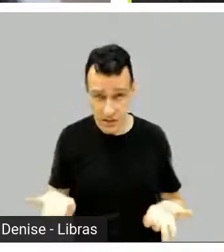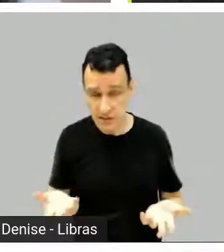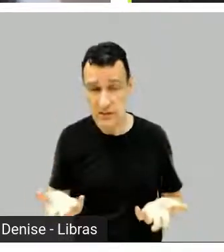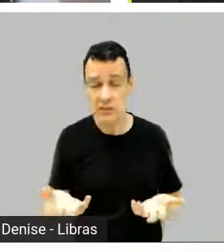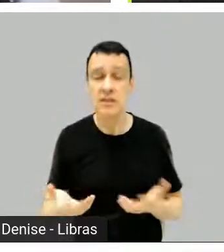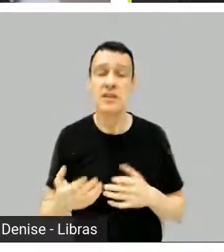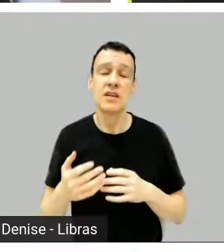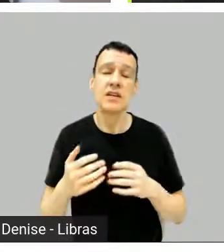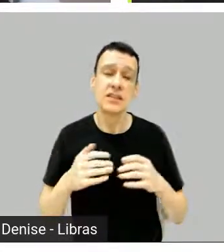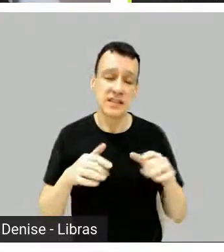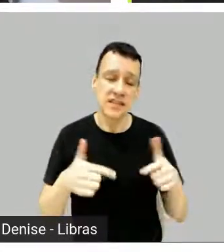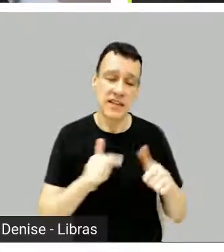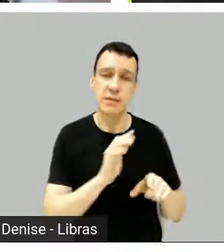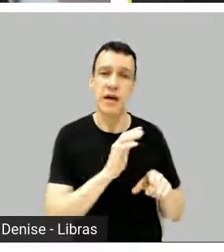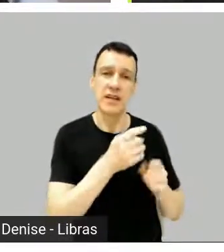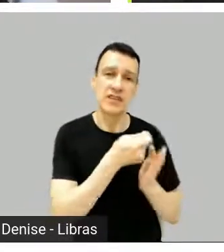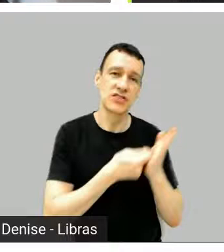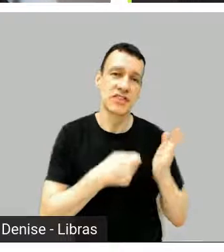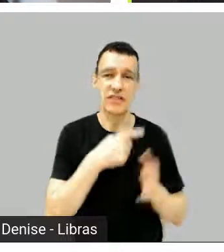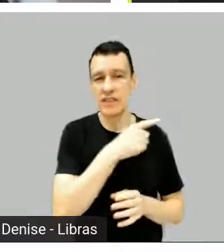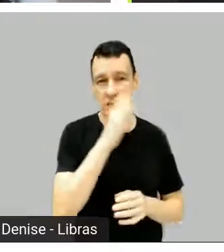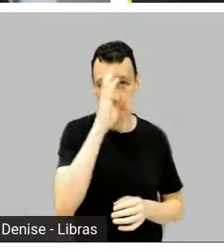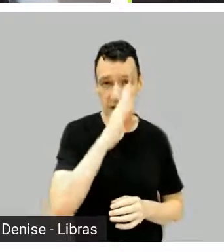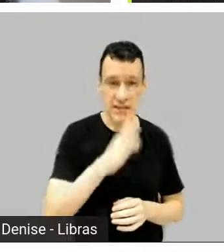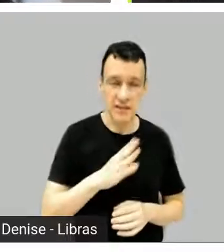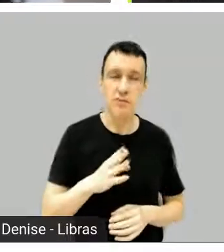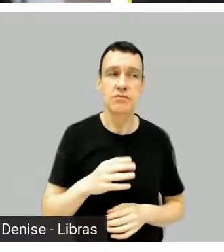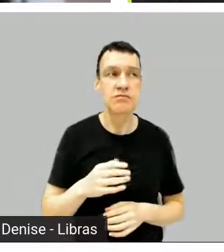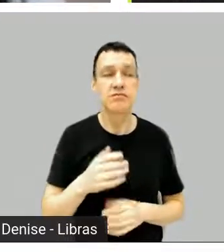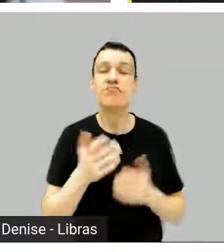Eu adoraria dizer que é ótimo, mas não, não, é uma merda.